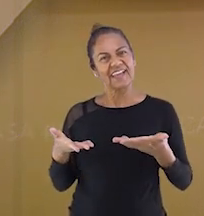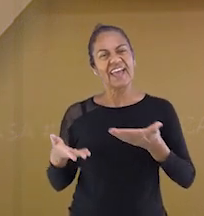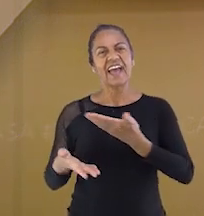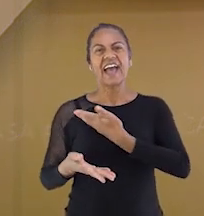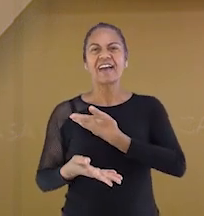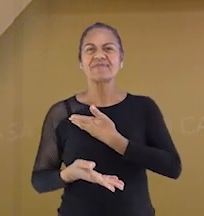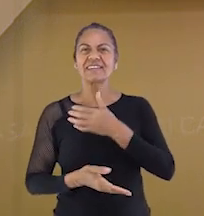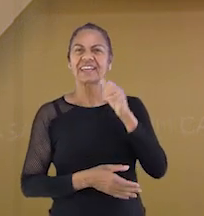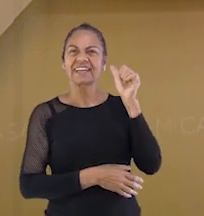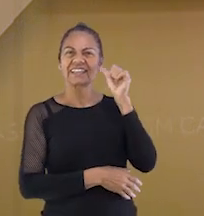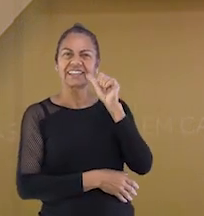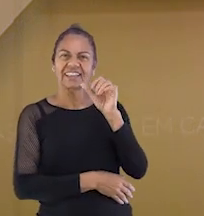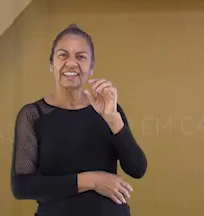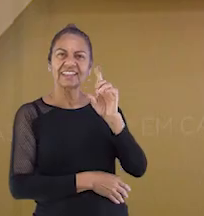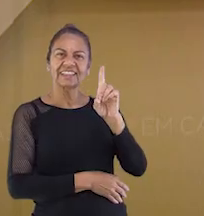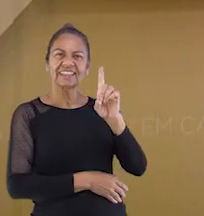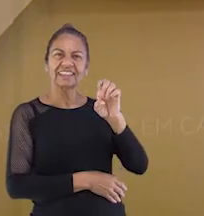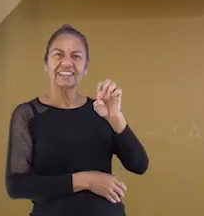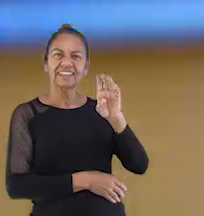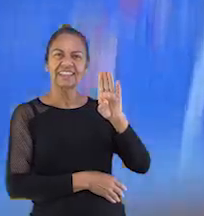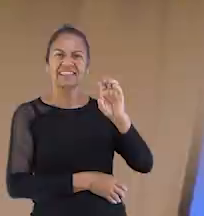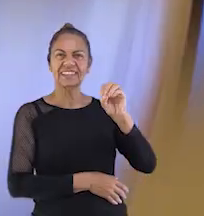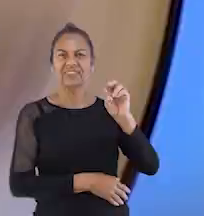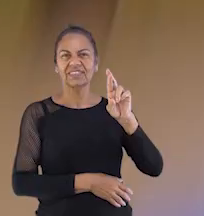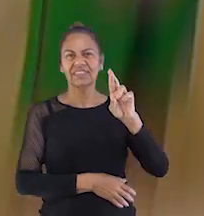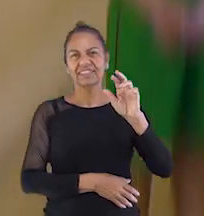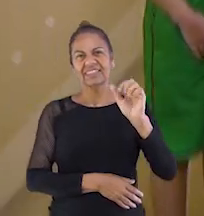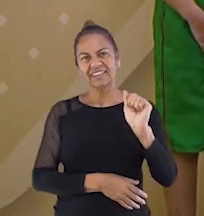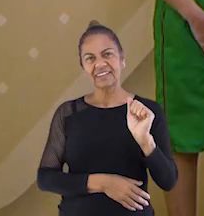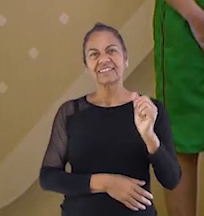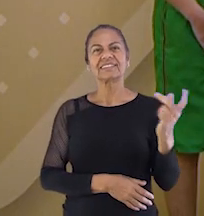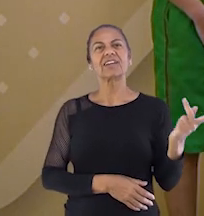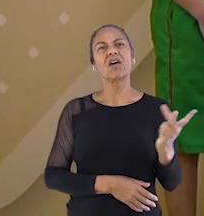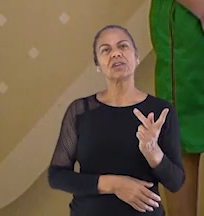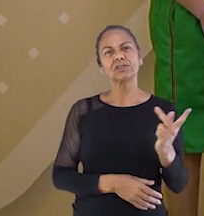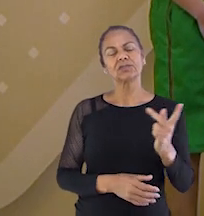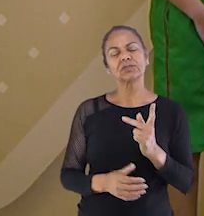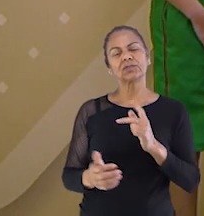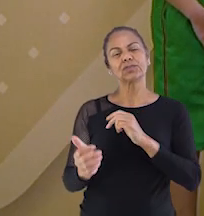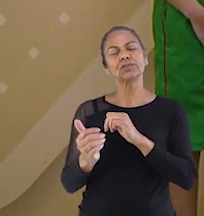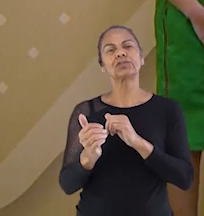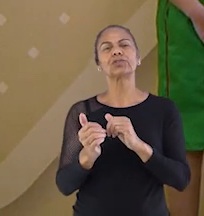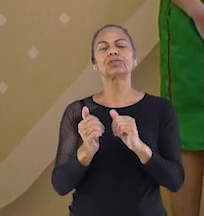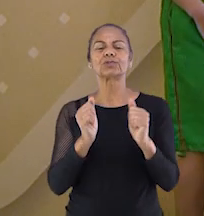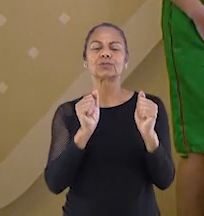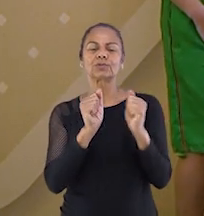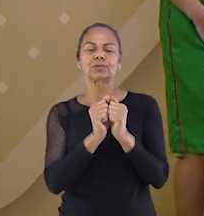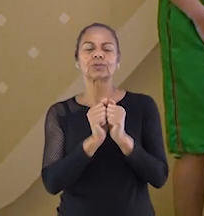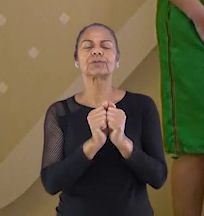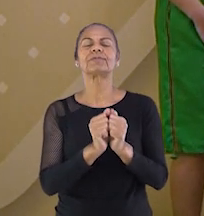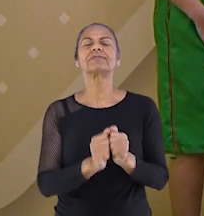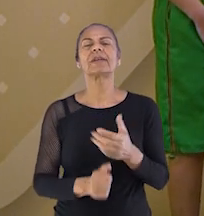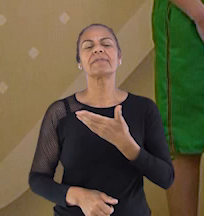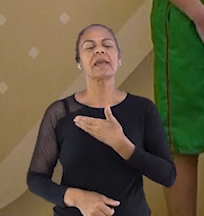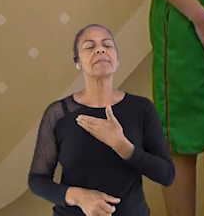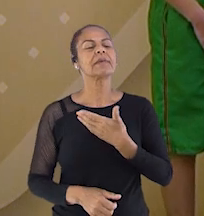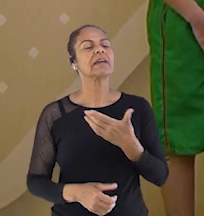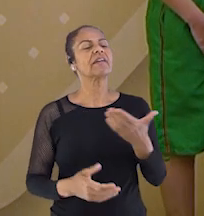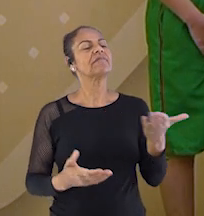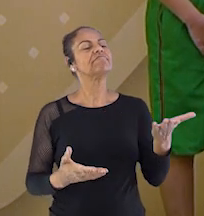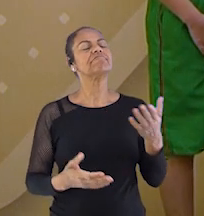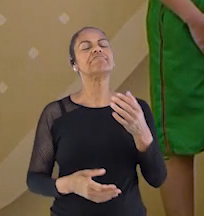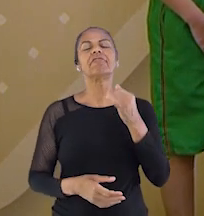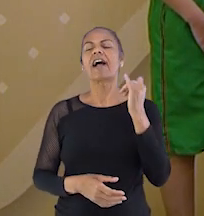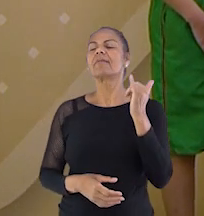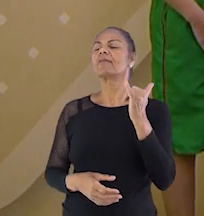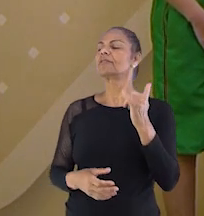para podermos jogar juntas. Essa é minha amiga Débora. Débora, fala para